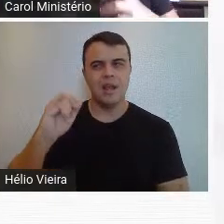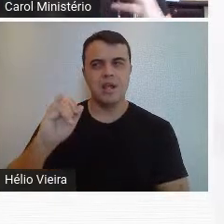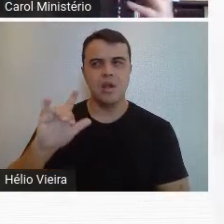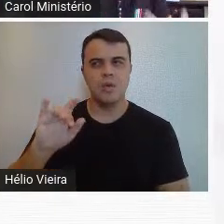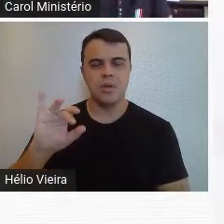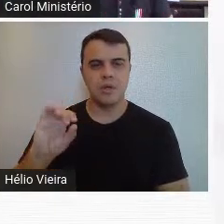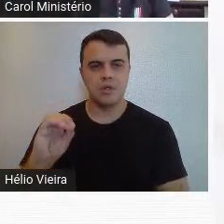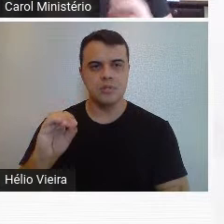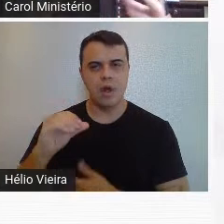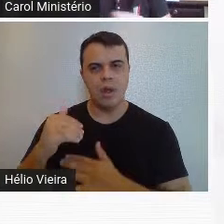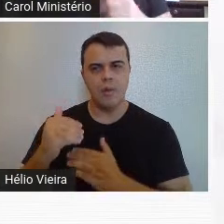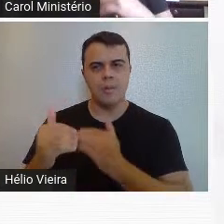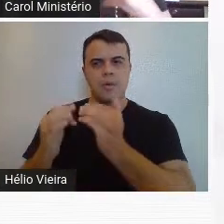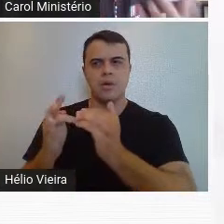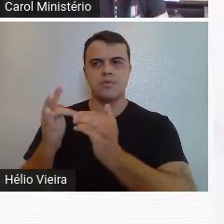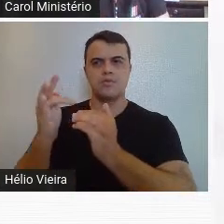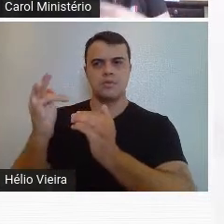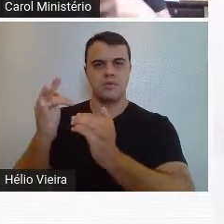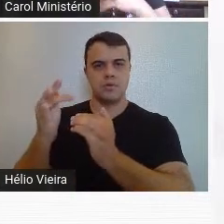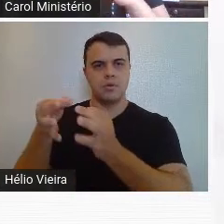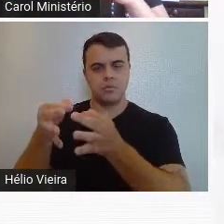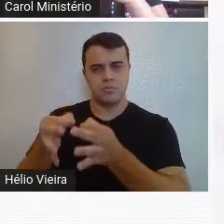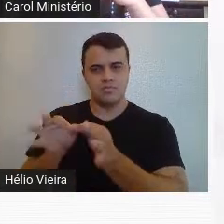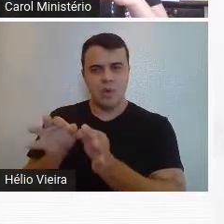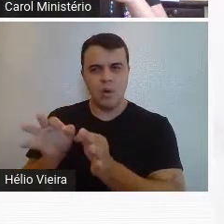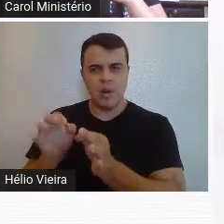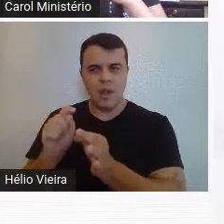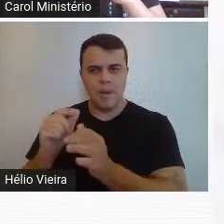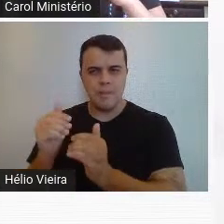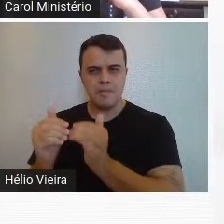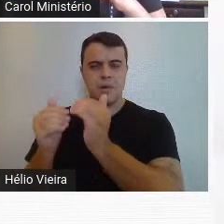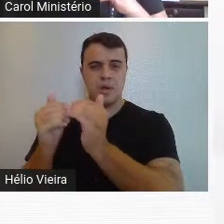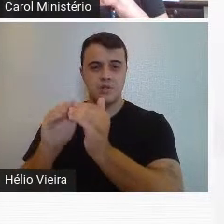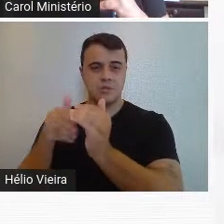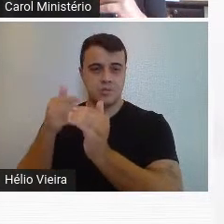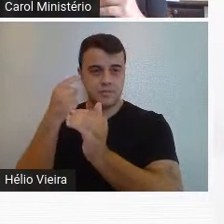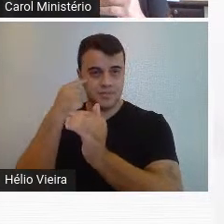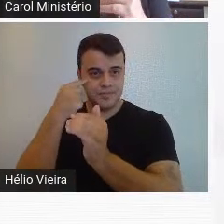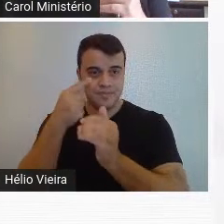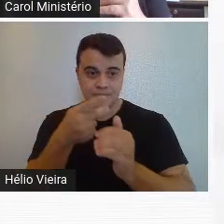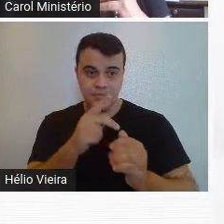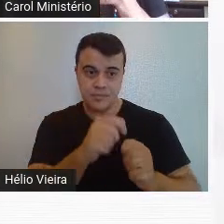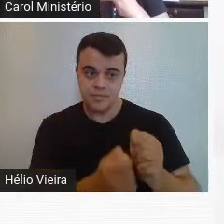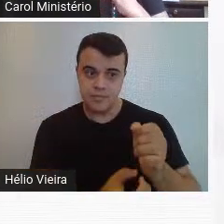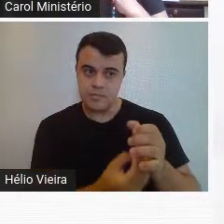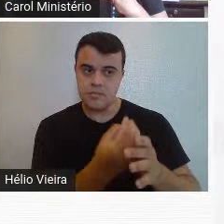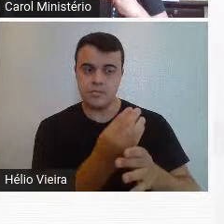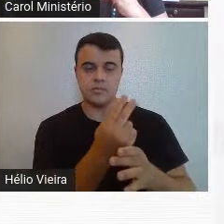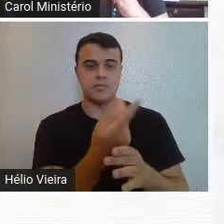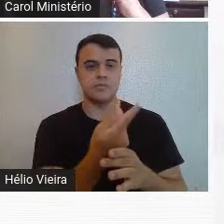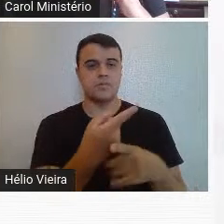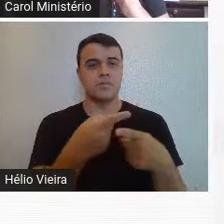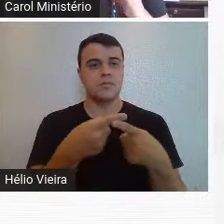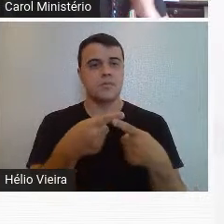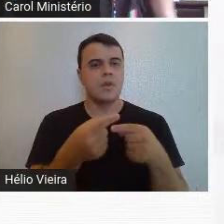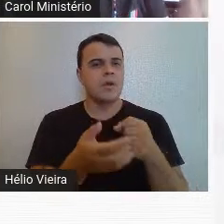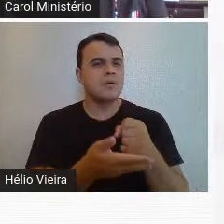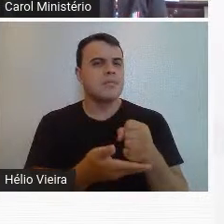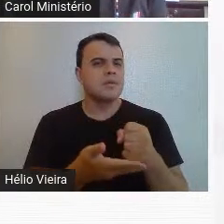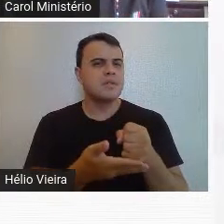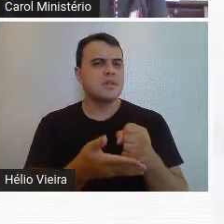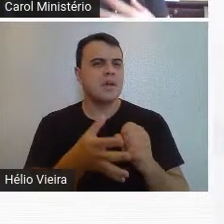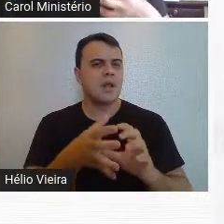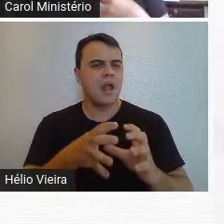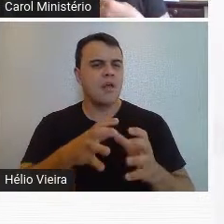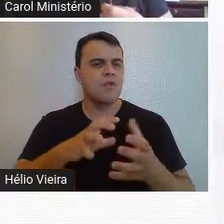do progresso, da ordem do progresso, inclusive baseada em reforma,